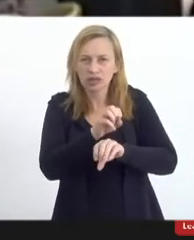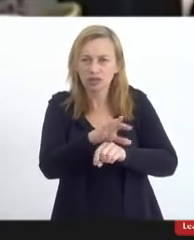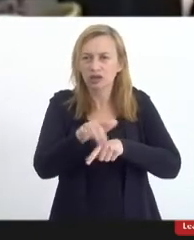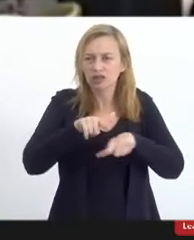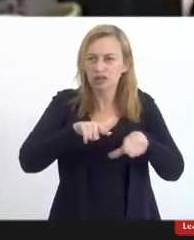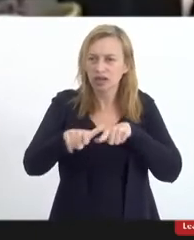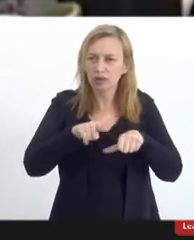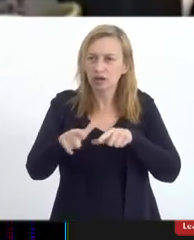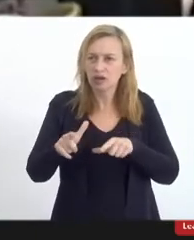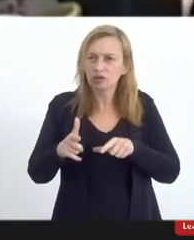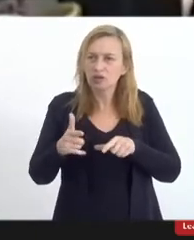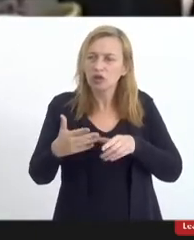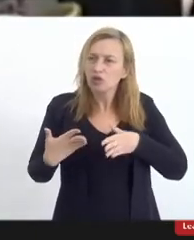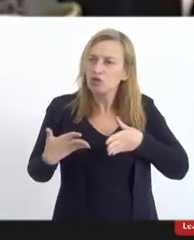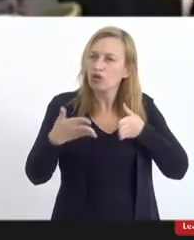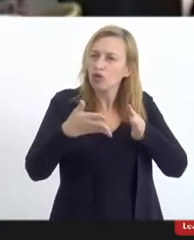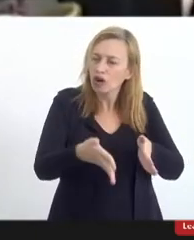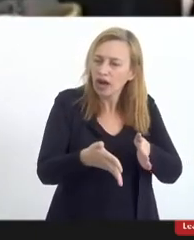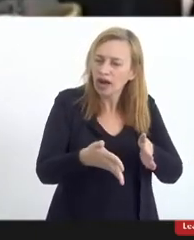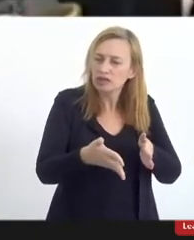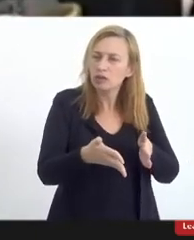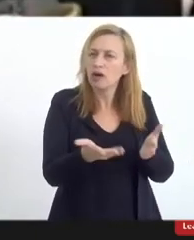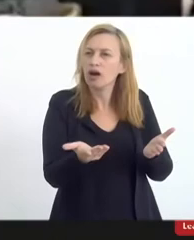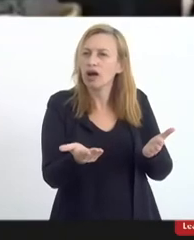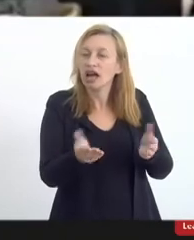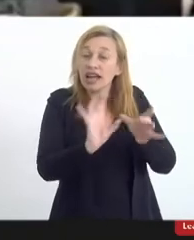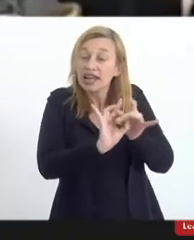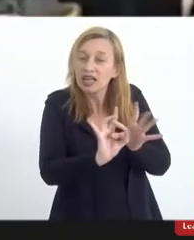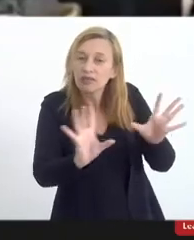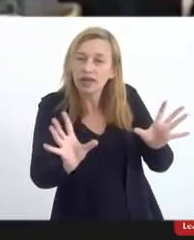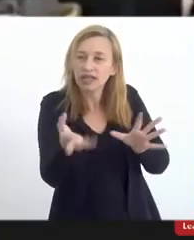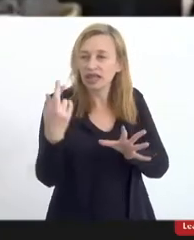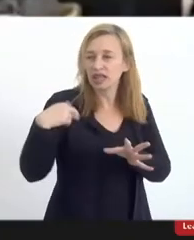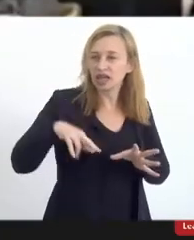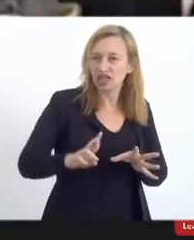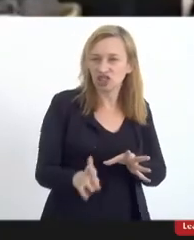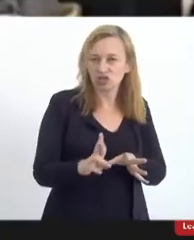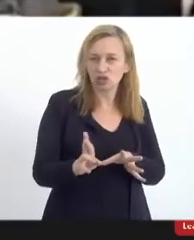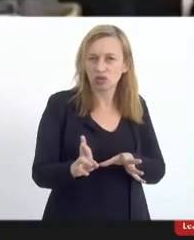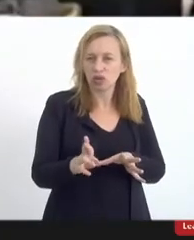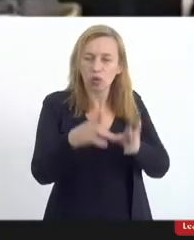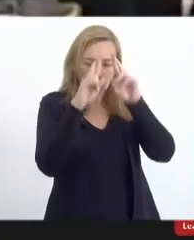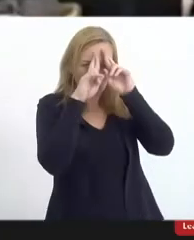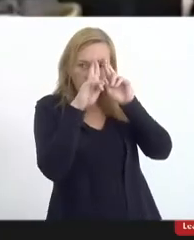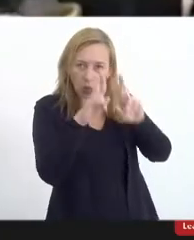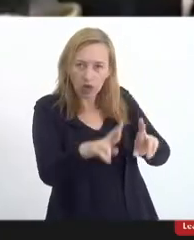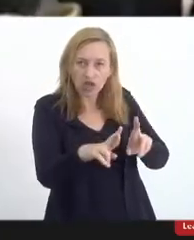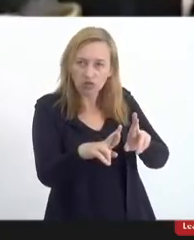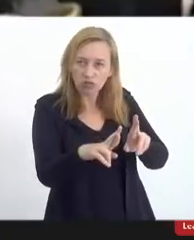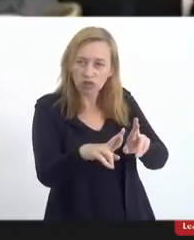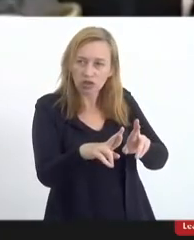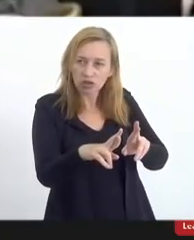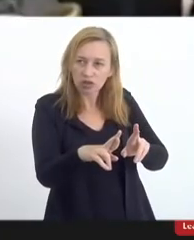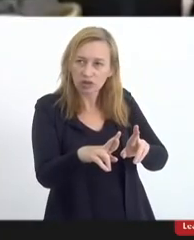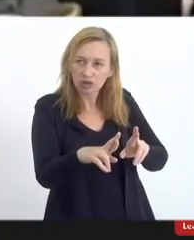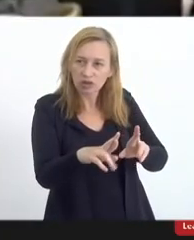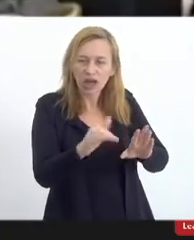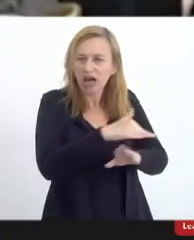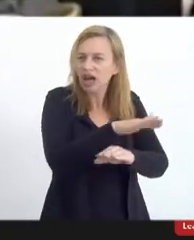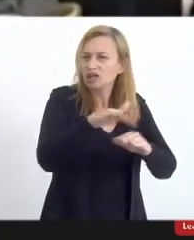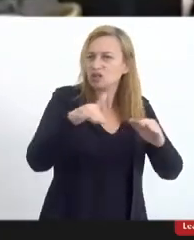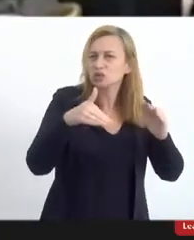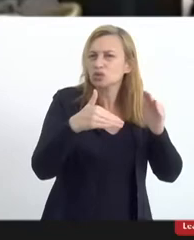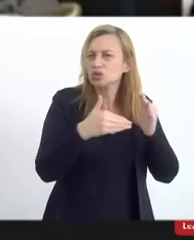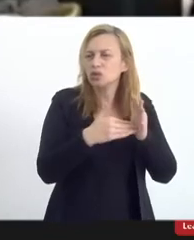trabalho voltado para a liberdade religiosa, o respeito a todas